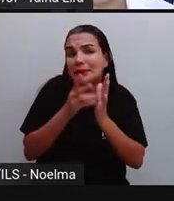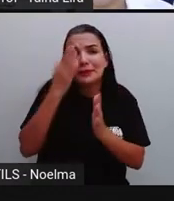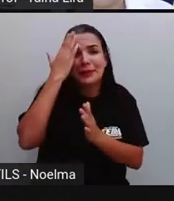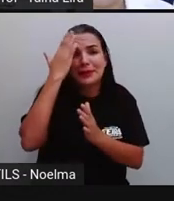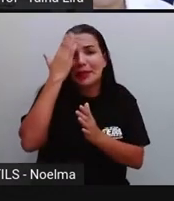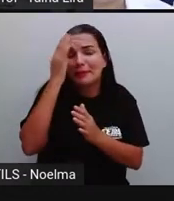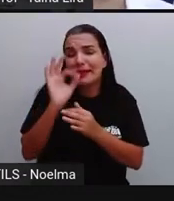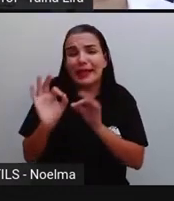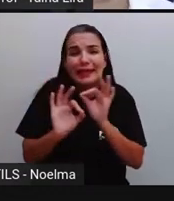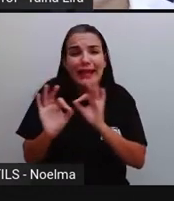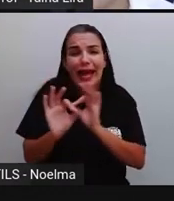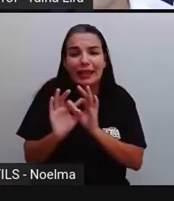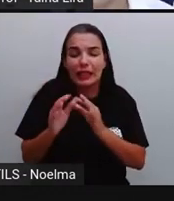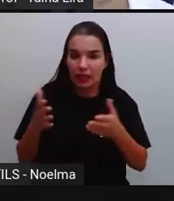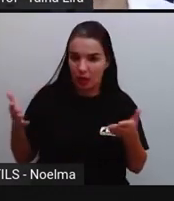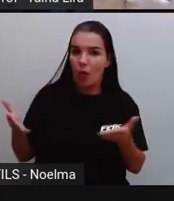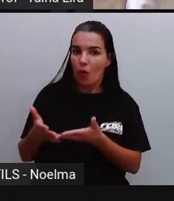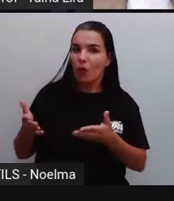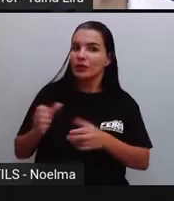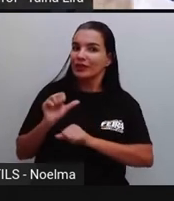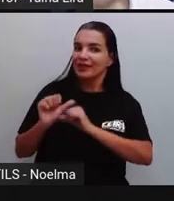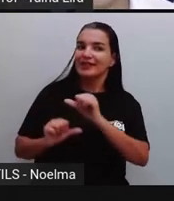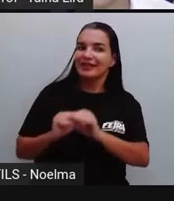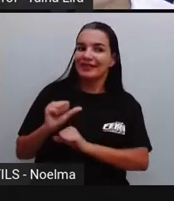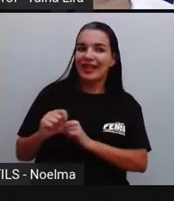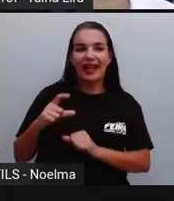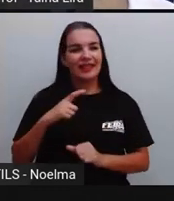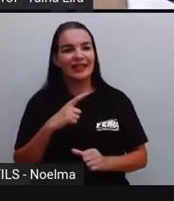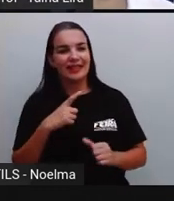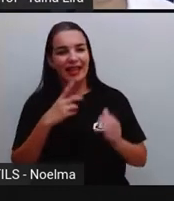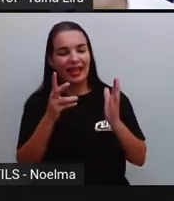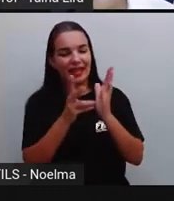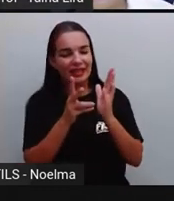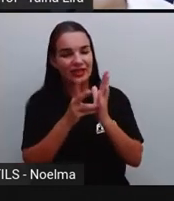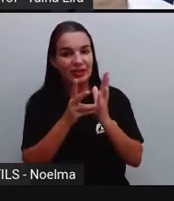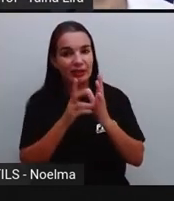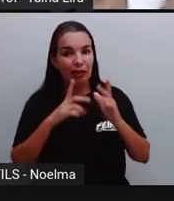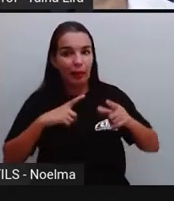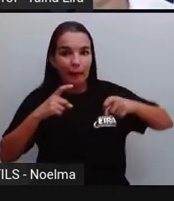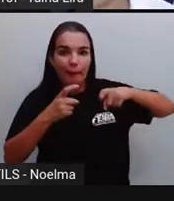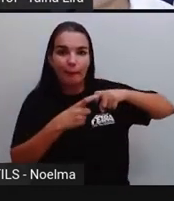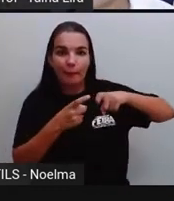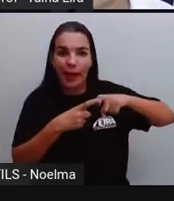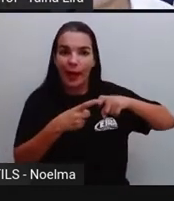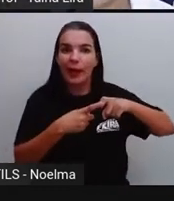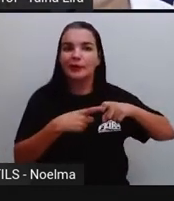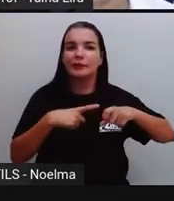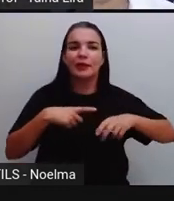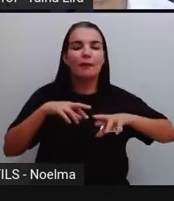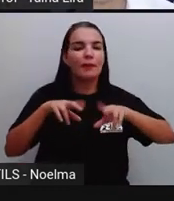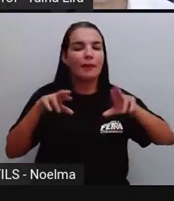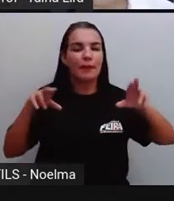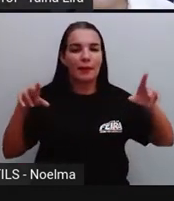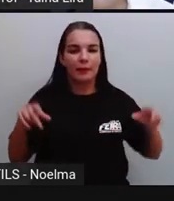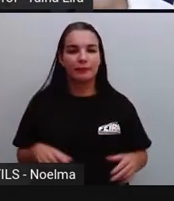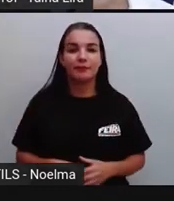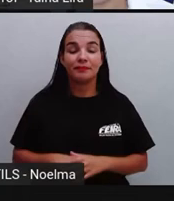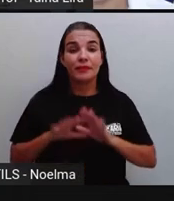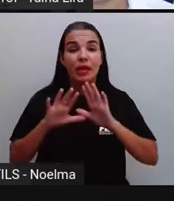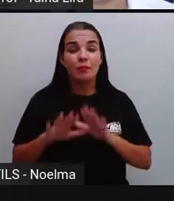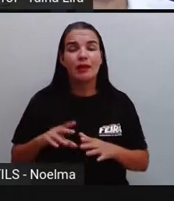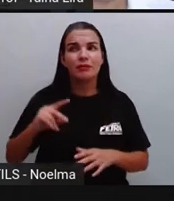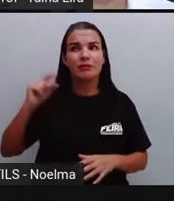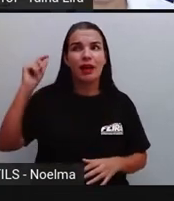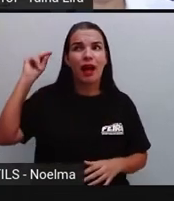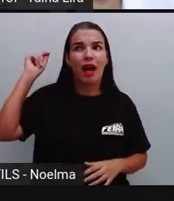alfabetizados. Hoje, nós sabemos, né, que já temos aí indígenas que são médicos, a pró já mostrou aqui. Mas, naquela época, que